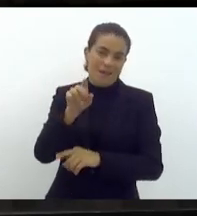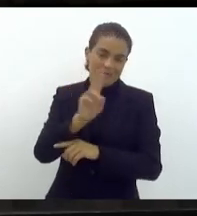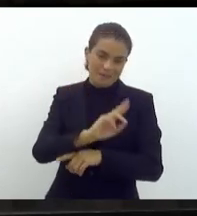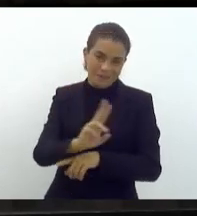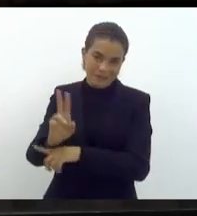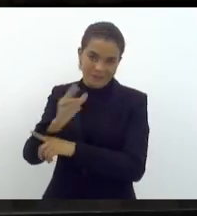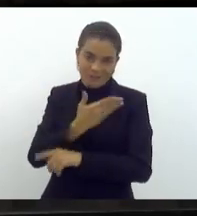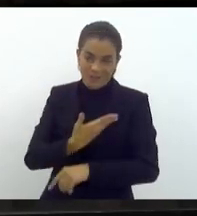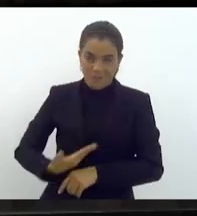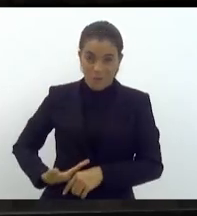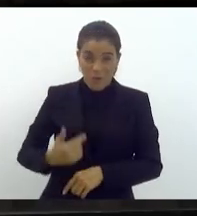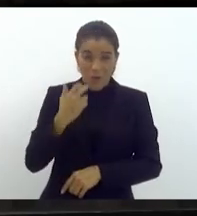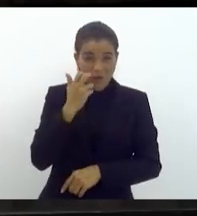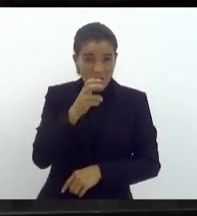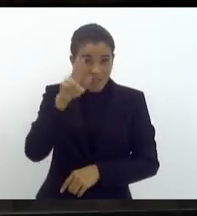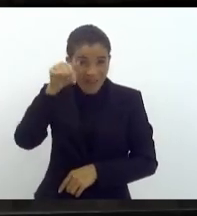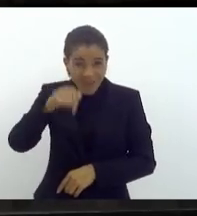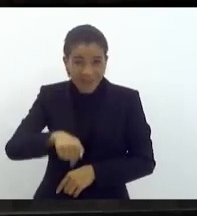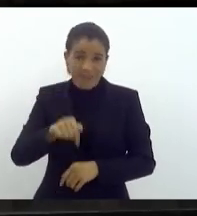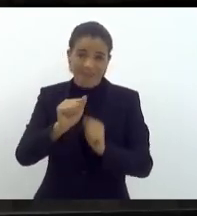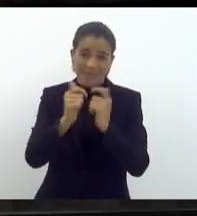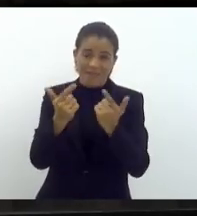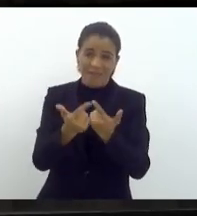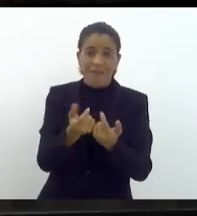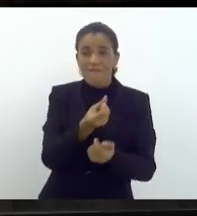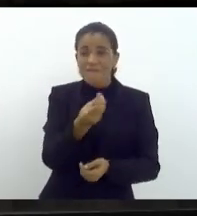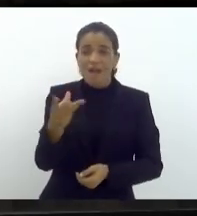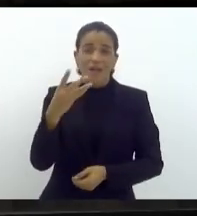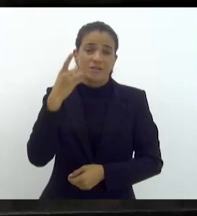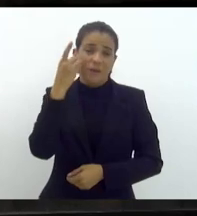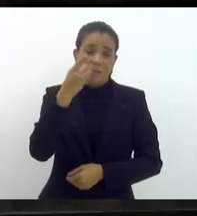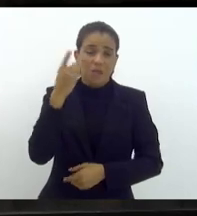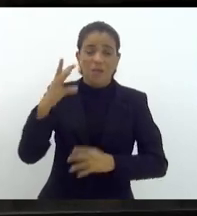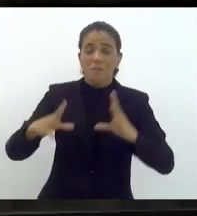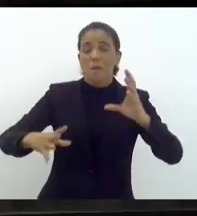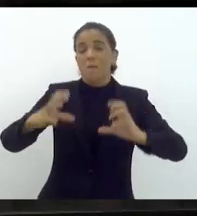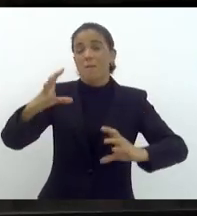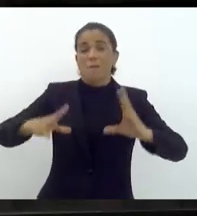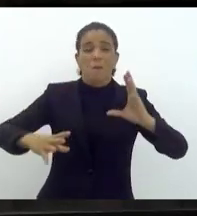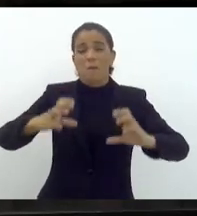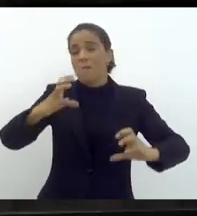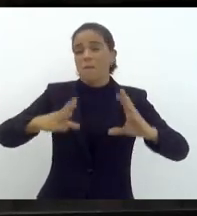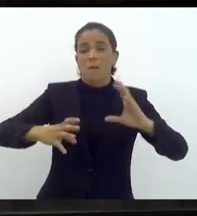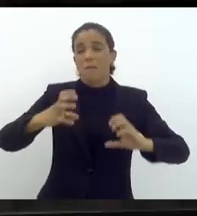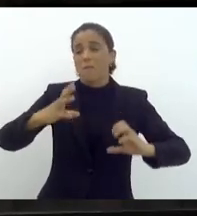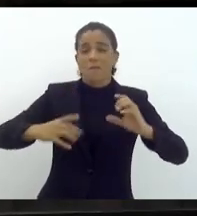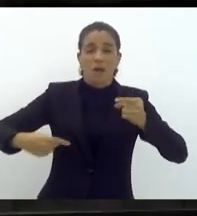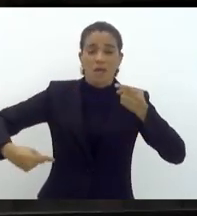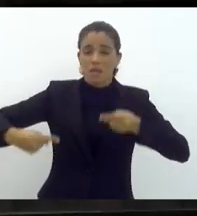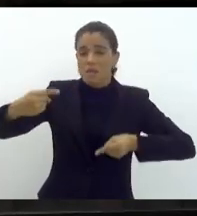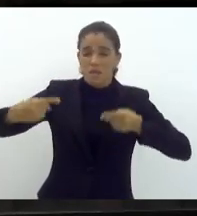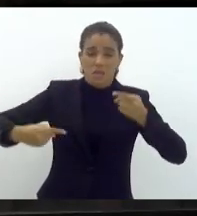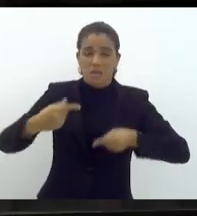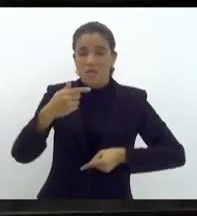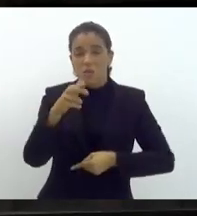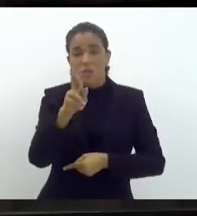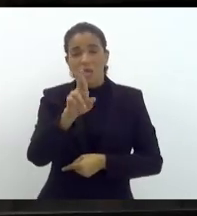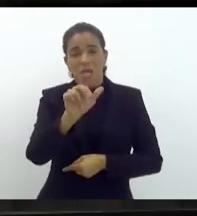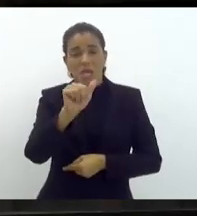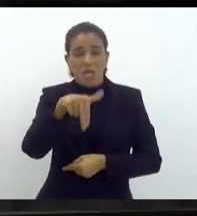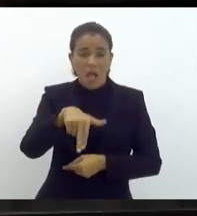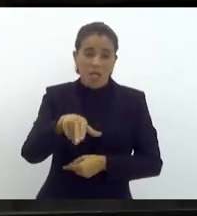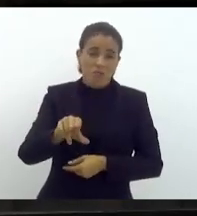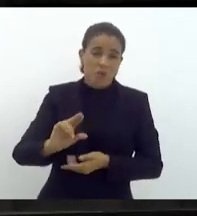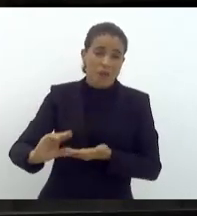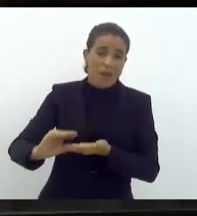E eu vejo aqui, Tia Ju, nessa casa aqui, muitos deputados aqui brigando, discutindo sobre gratificação do